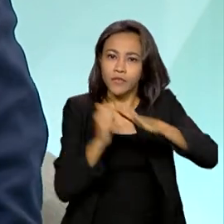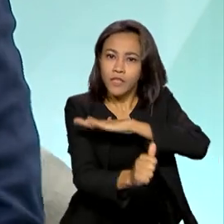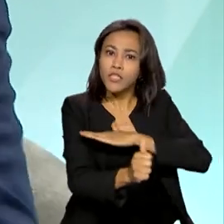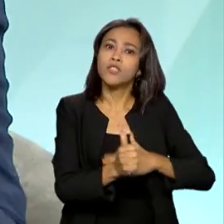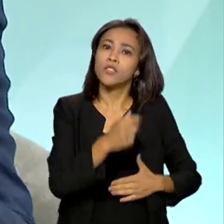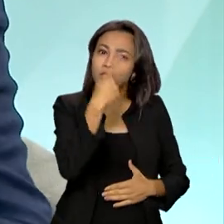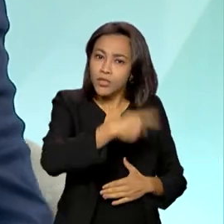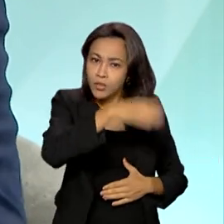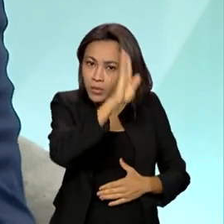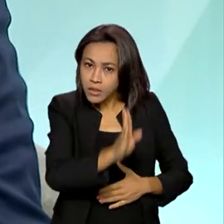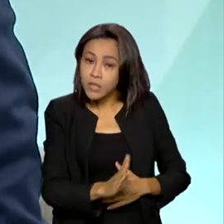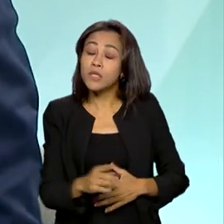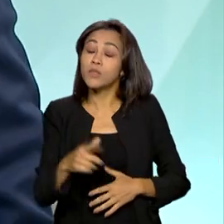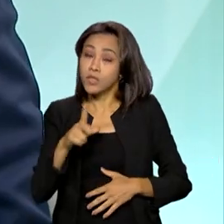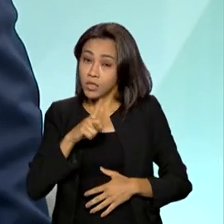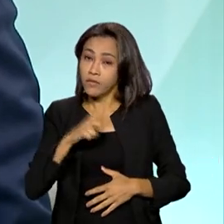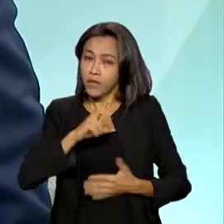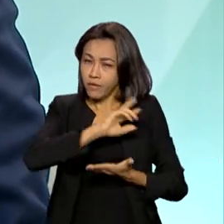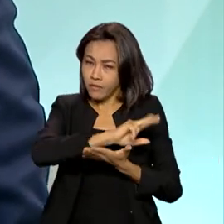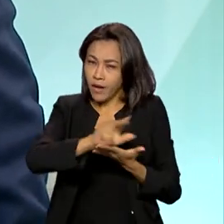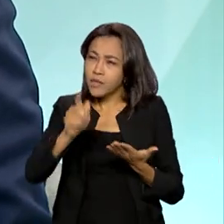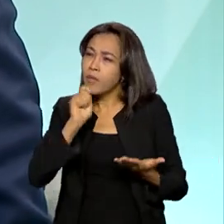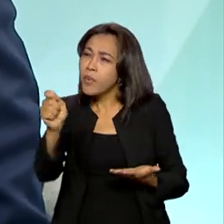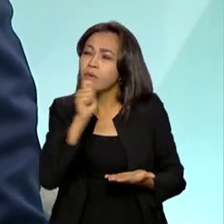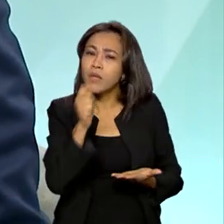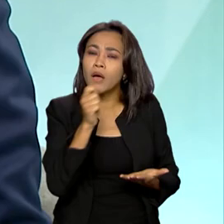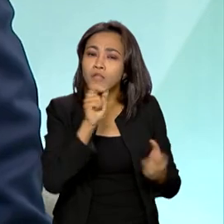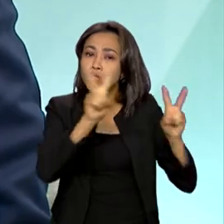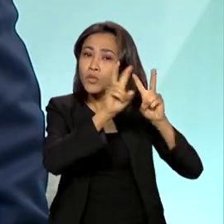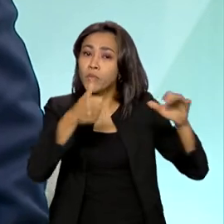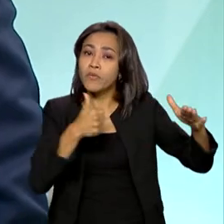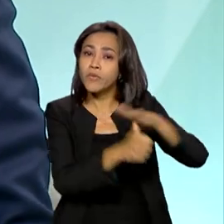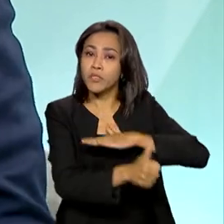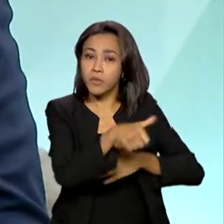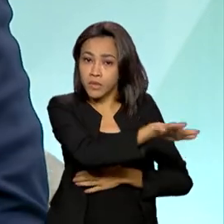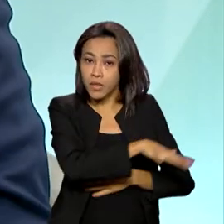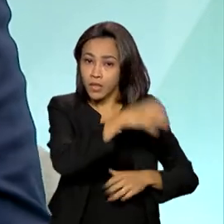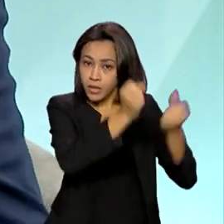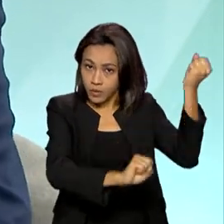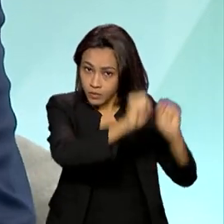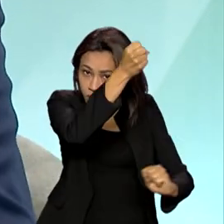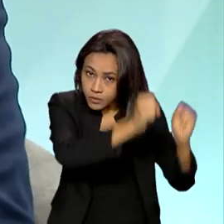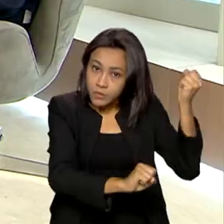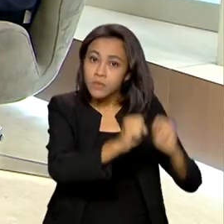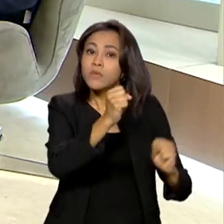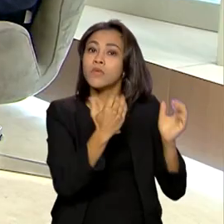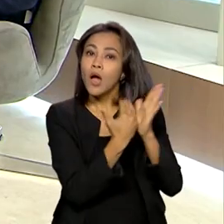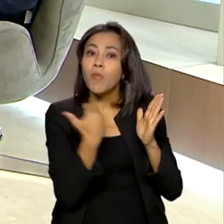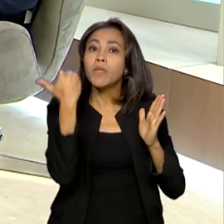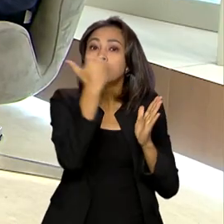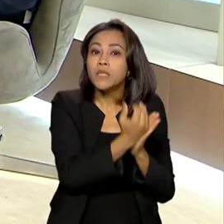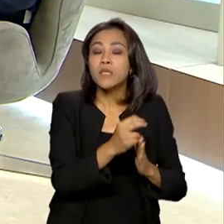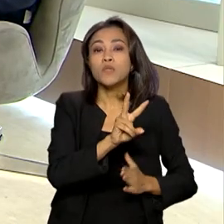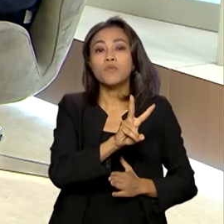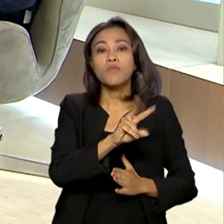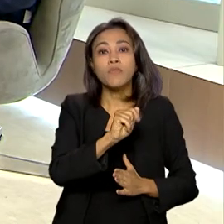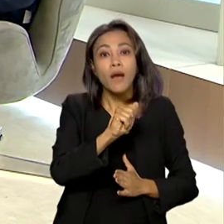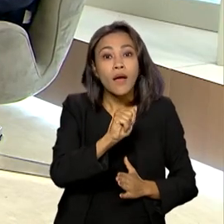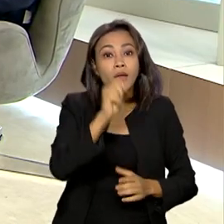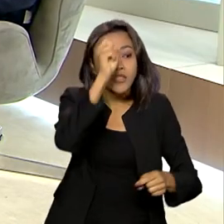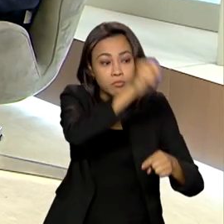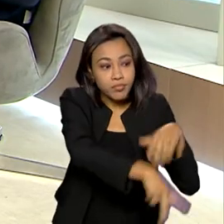brasileira, a gente tem visto uma série de matérias, é importante, como eu falei, aumentando o número de vagas na indústria,